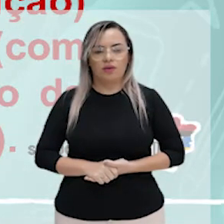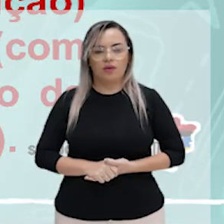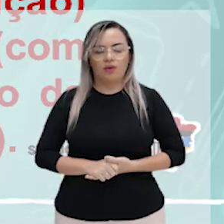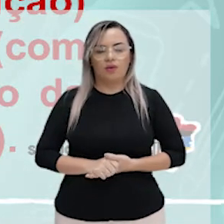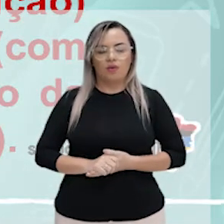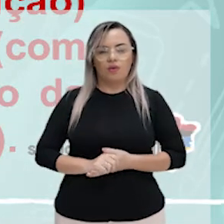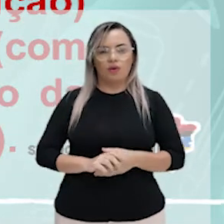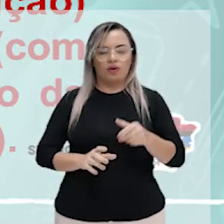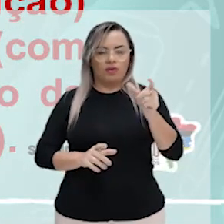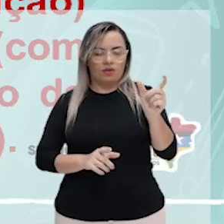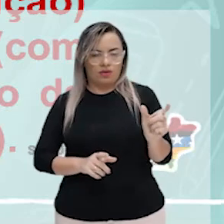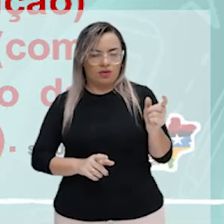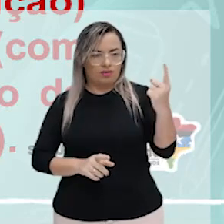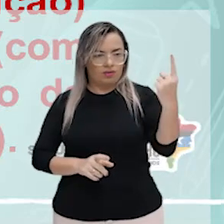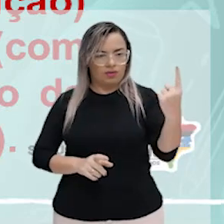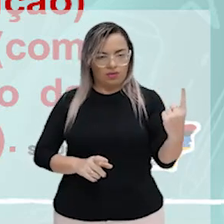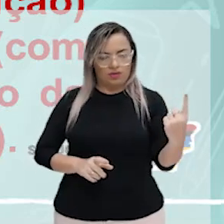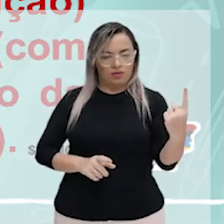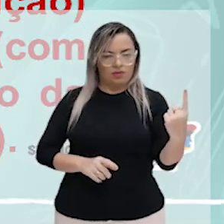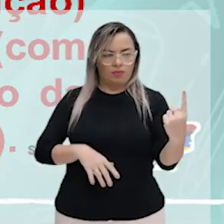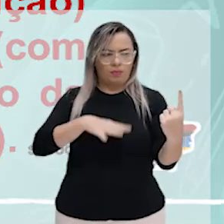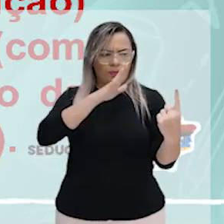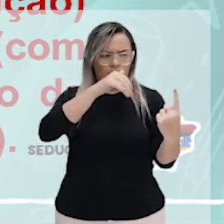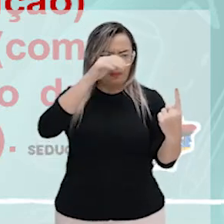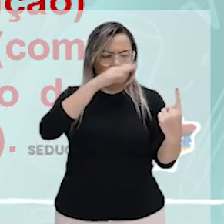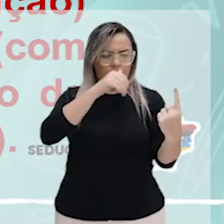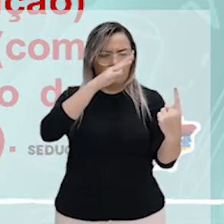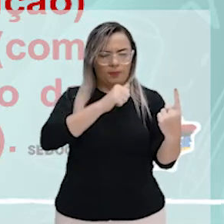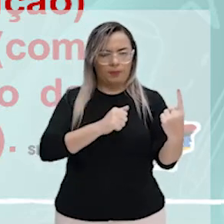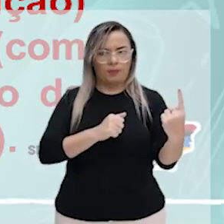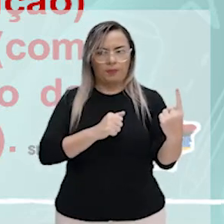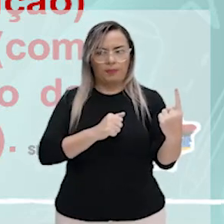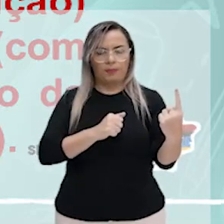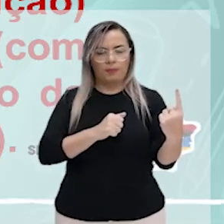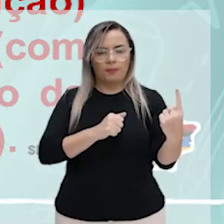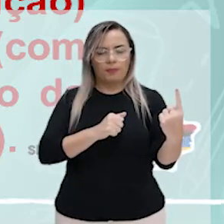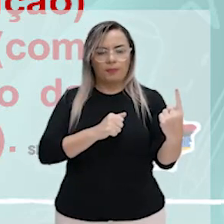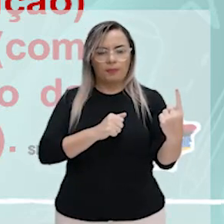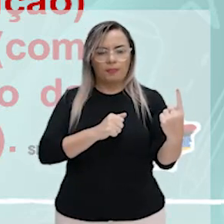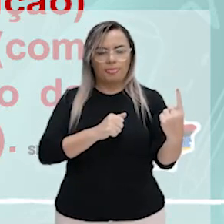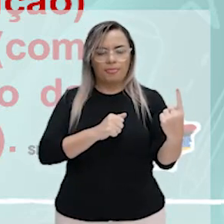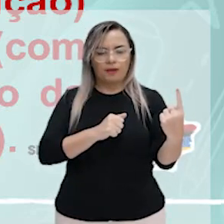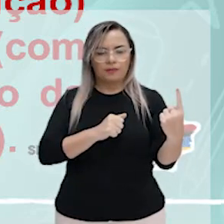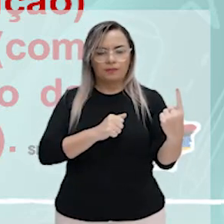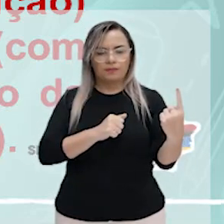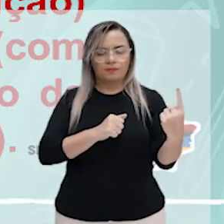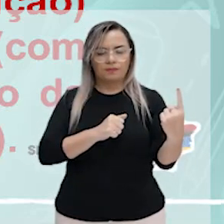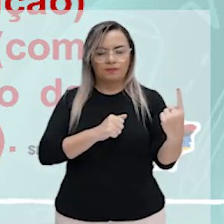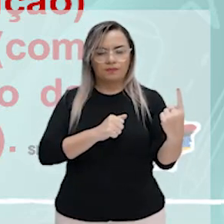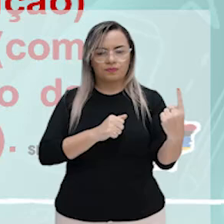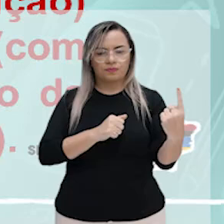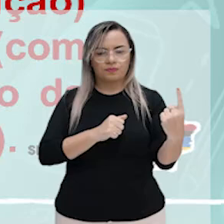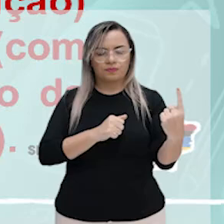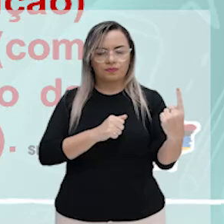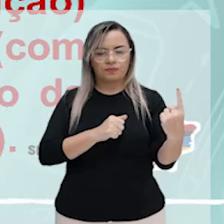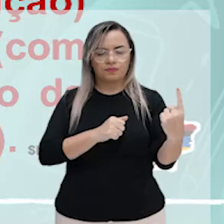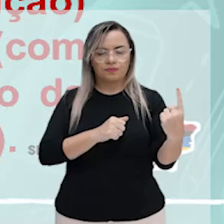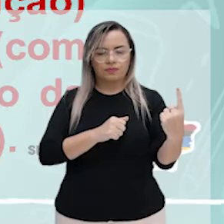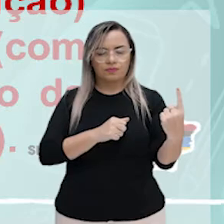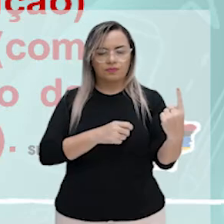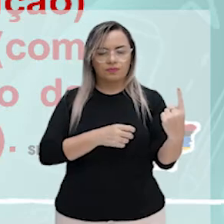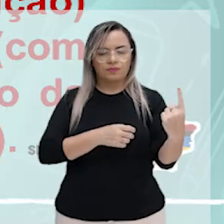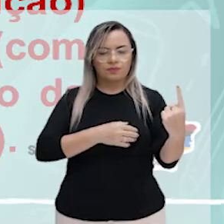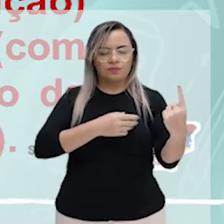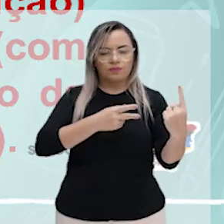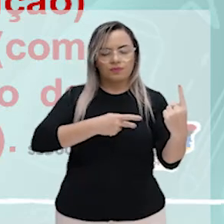posso chamar assim, ei, fulano está me chamando, fazendo esse acento. Ou eu posso estar chamando, no sentido de declarando, tá? No sentido de